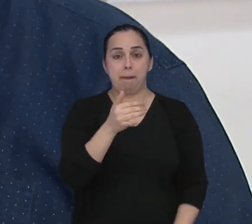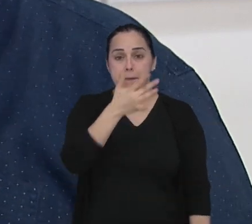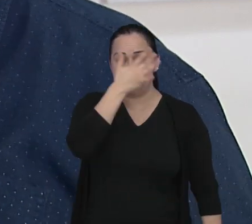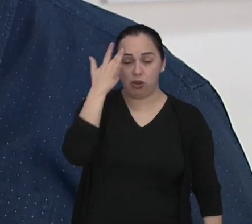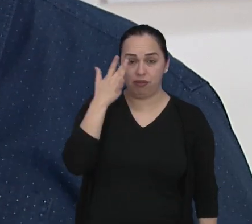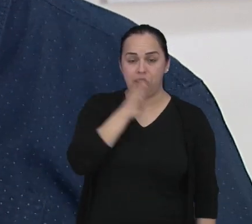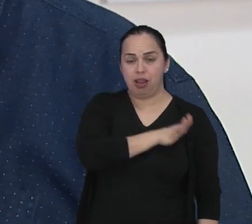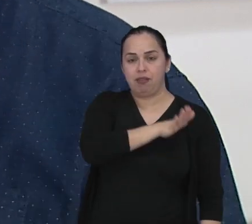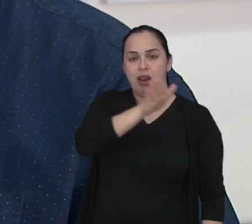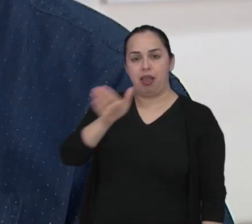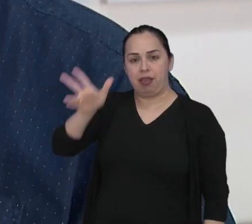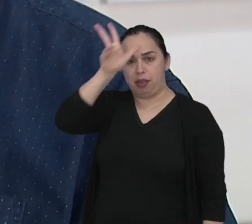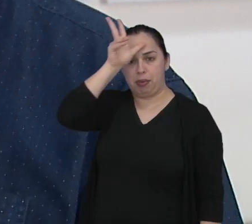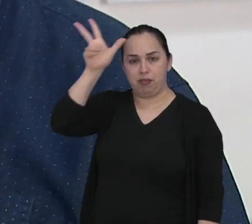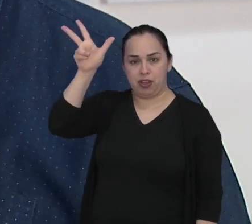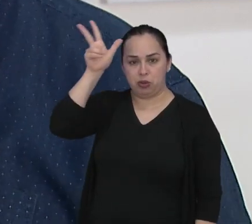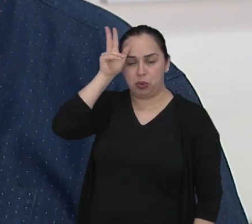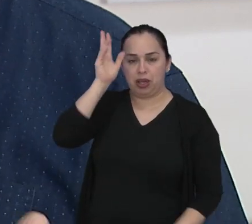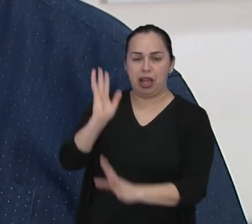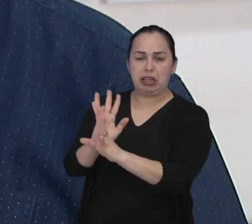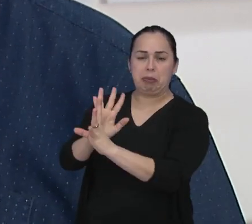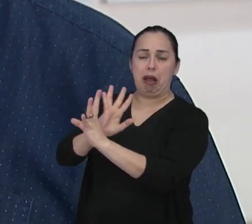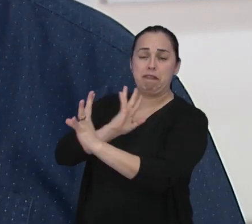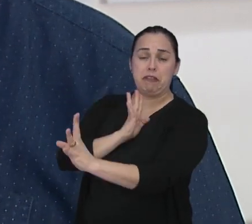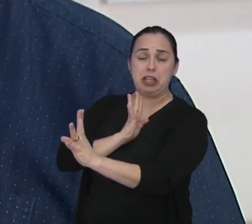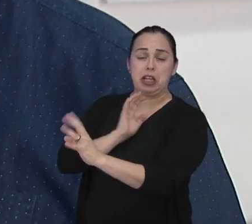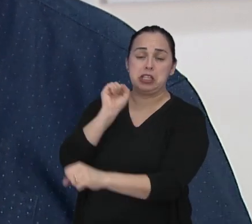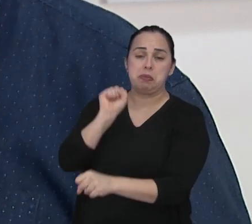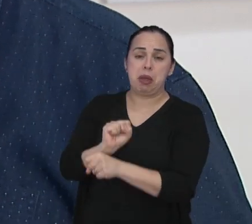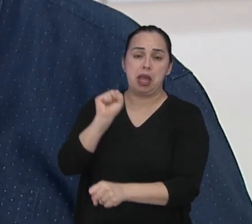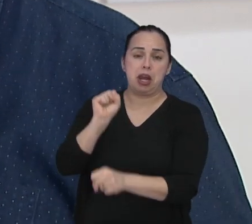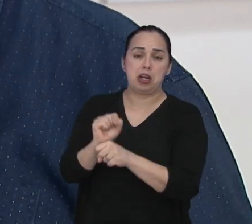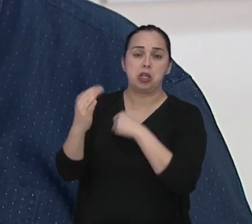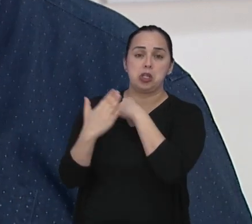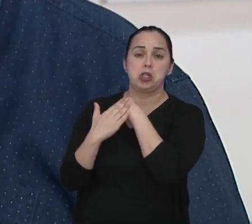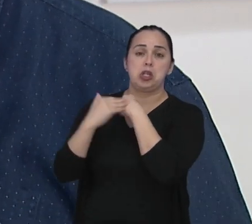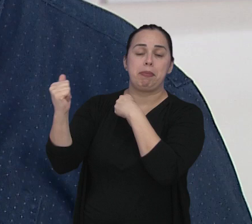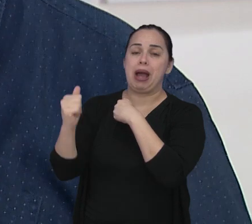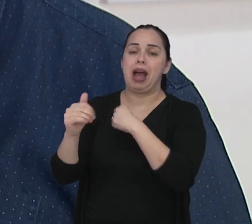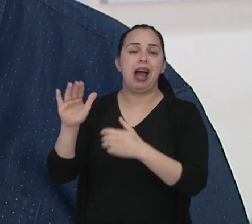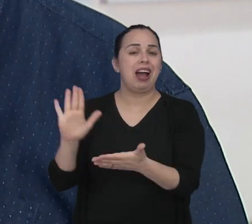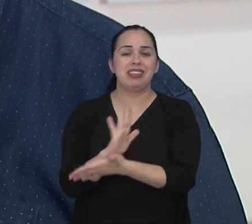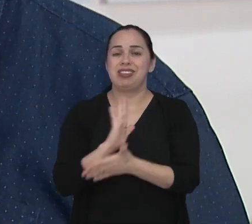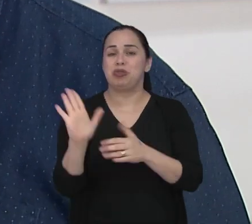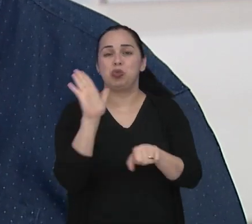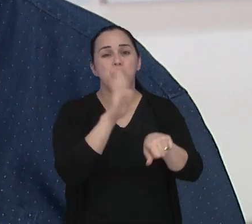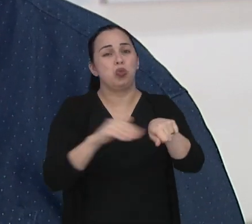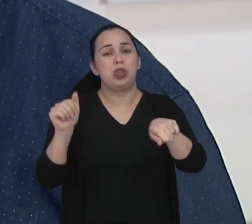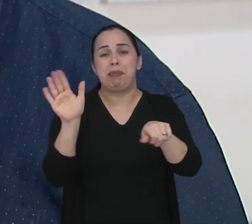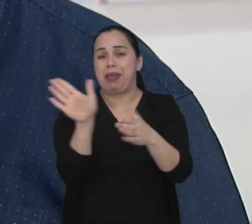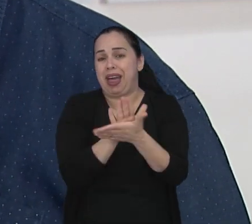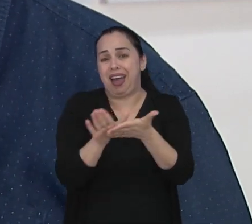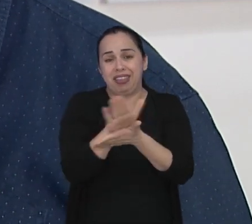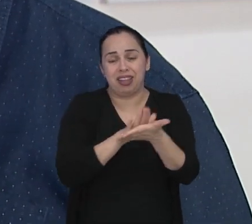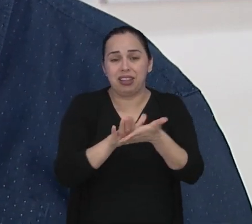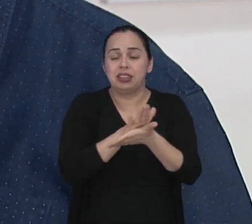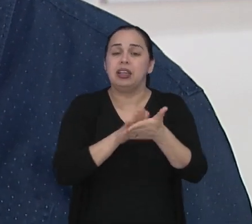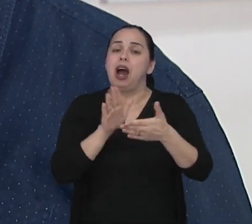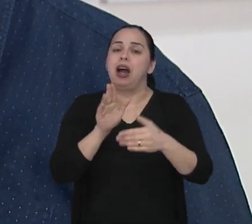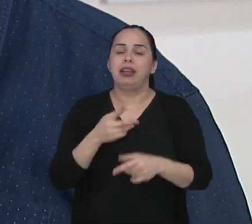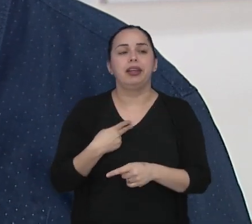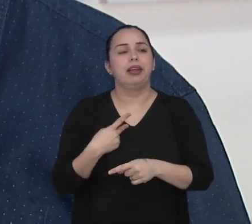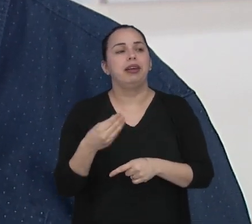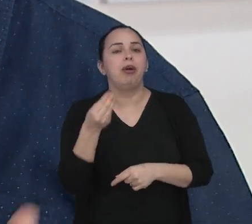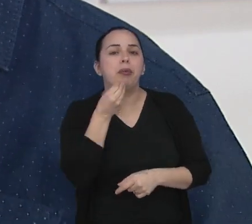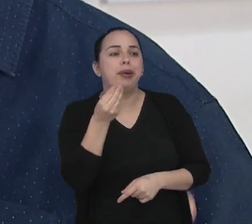da prefeitura, a pessoa vai lá, faz a sua inscrição e ela cai numa fila. Então, muitas vezes, essas pessoas não são contempladas em várias